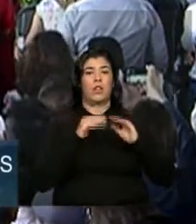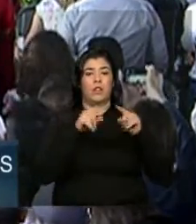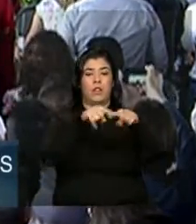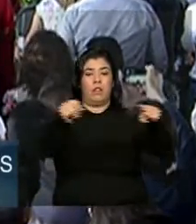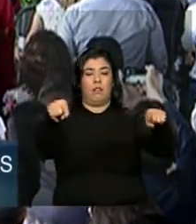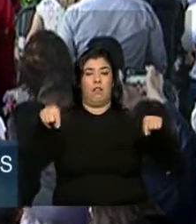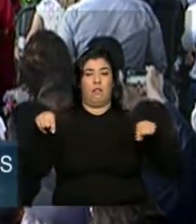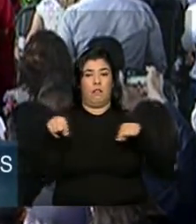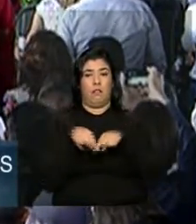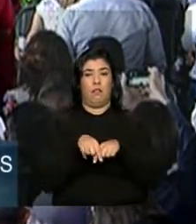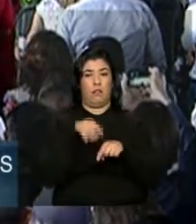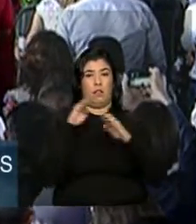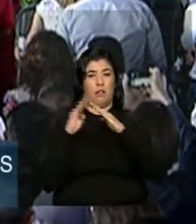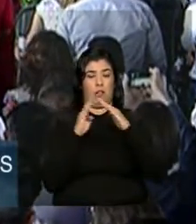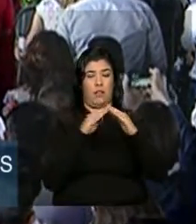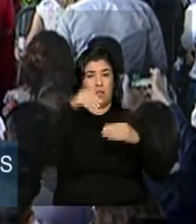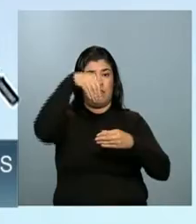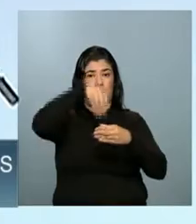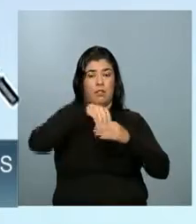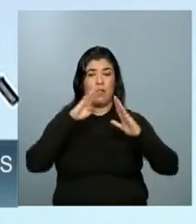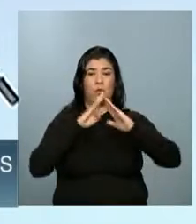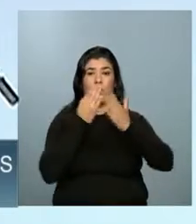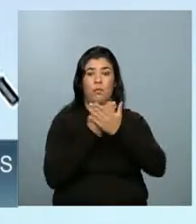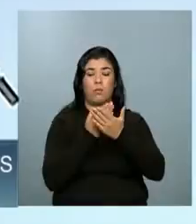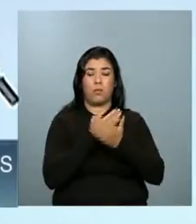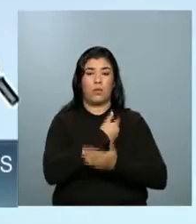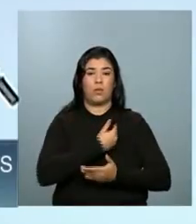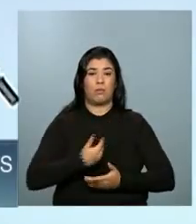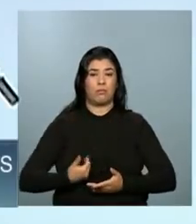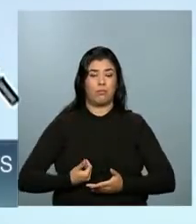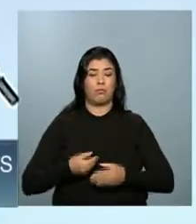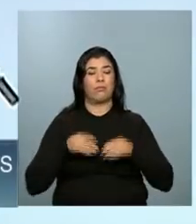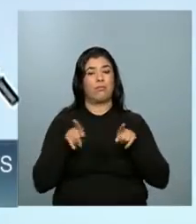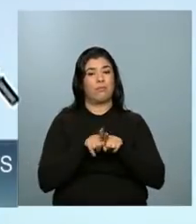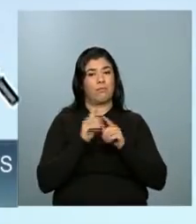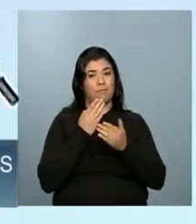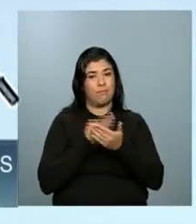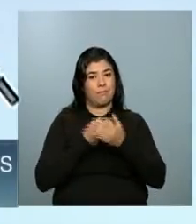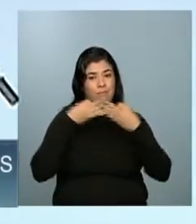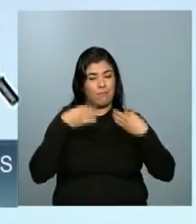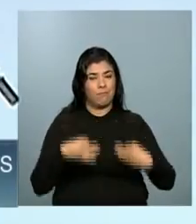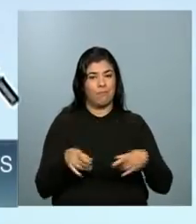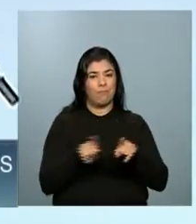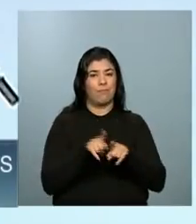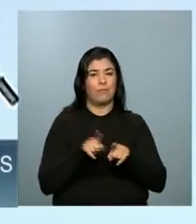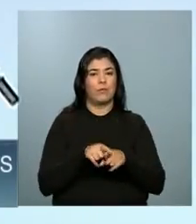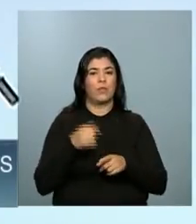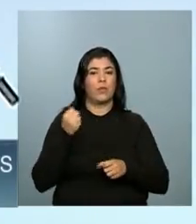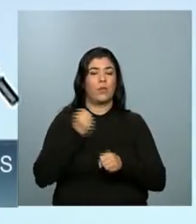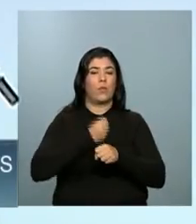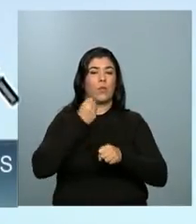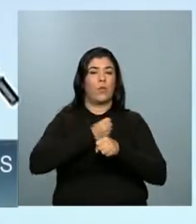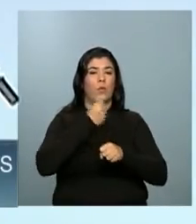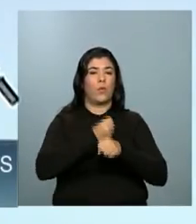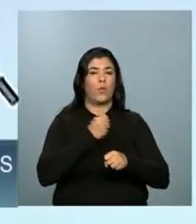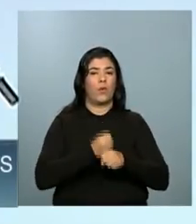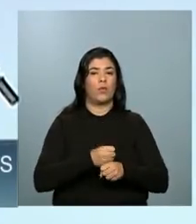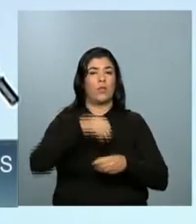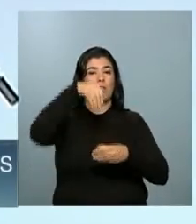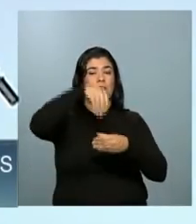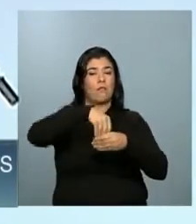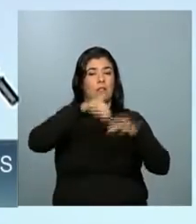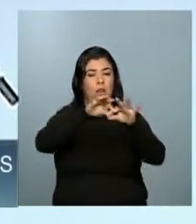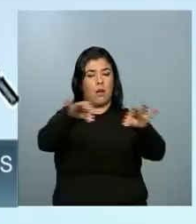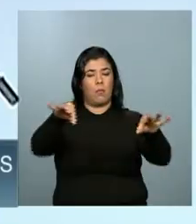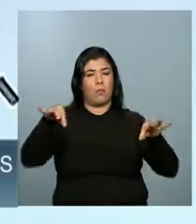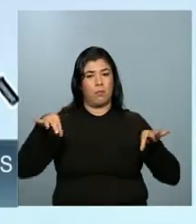entregue para todas as nossas crianças estudarem. Temos um posto de saúde que está sendo concluído nos próximos